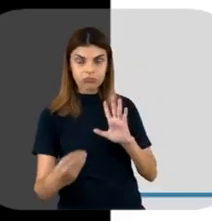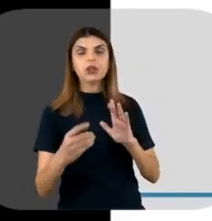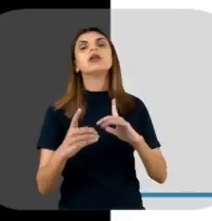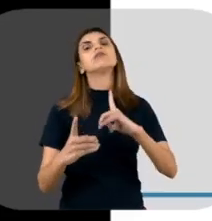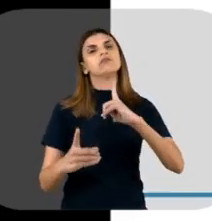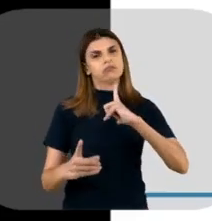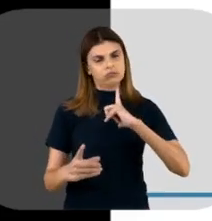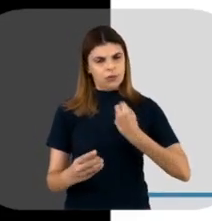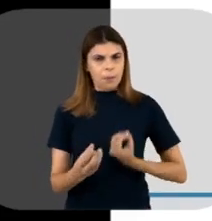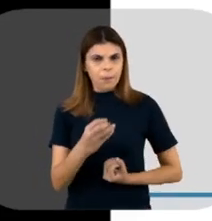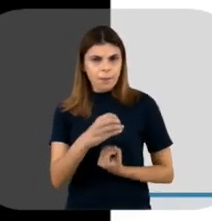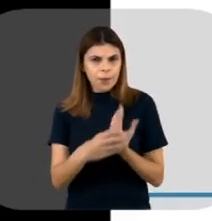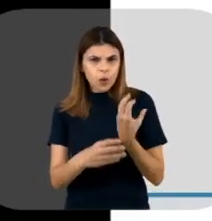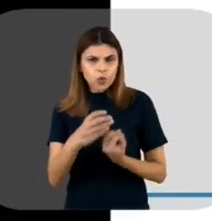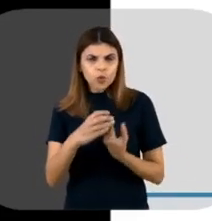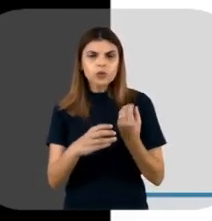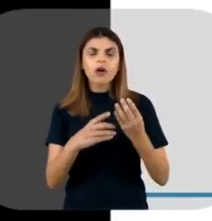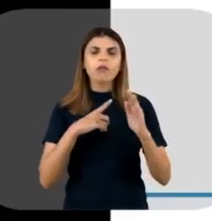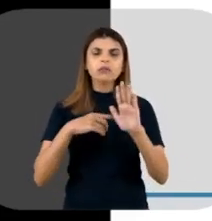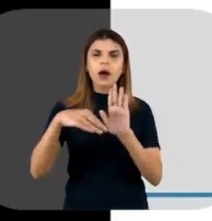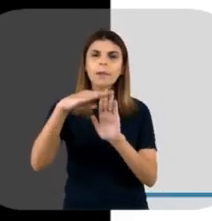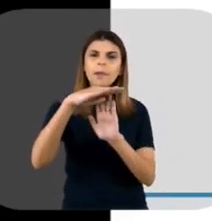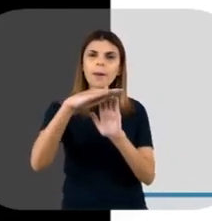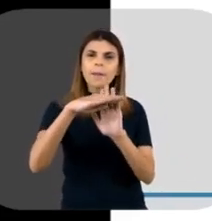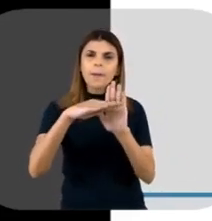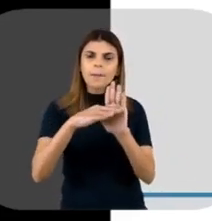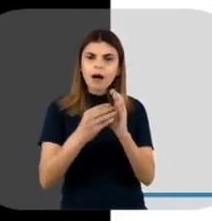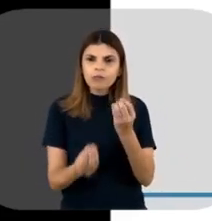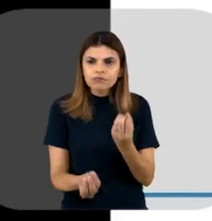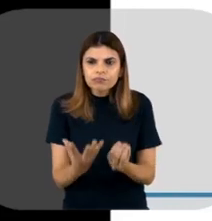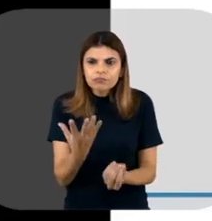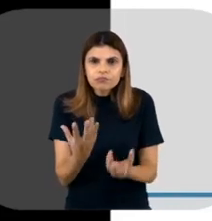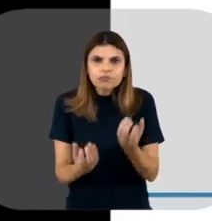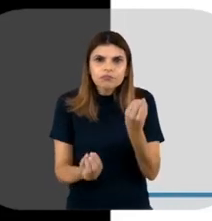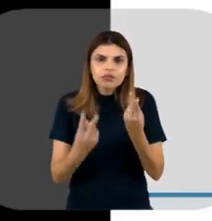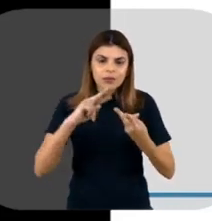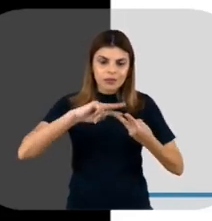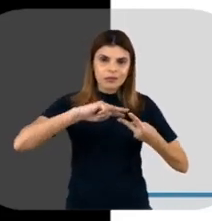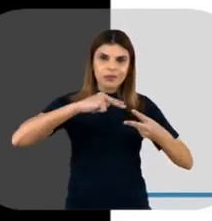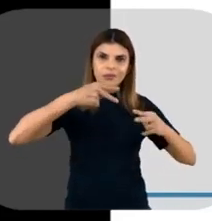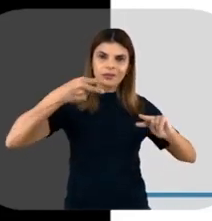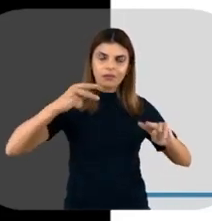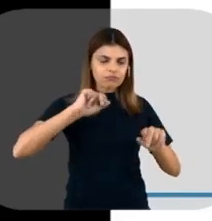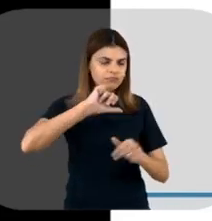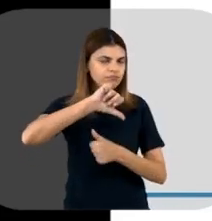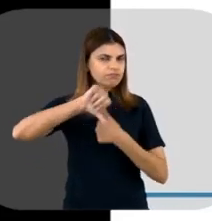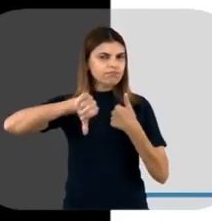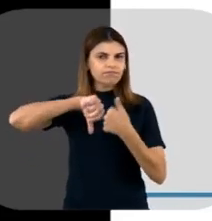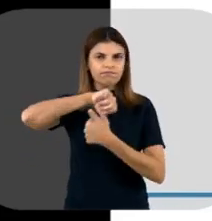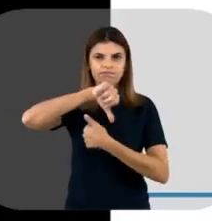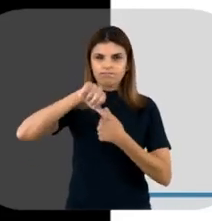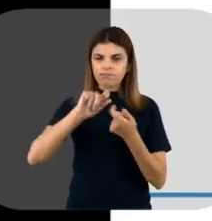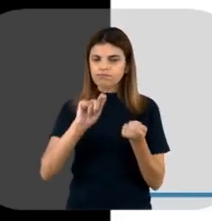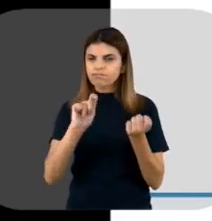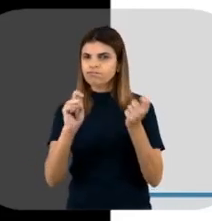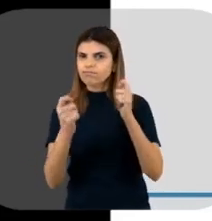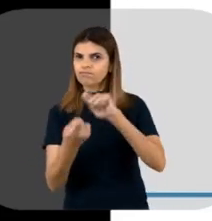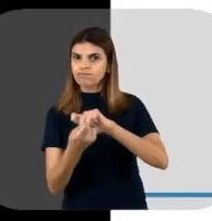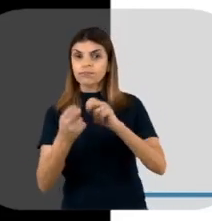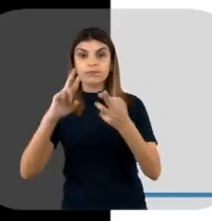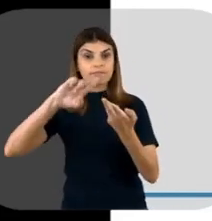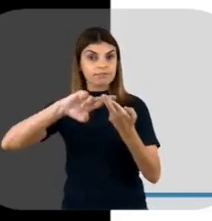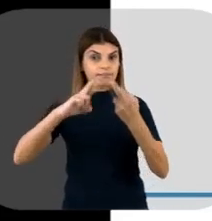a produção em maior escala desse DNA modificado, né? Desse DNA